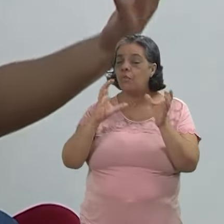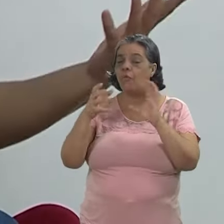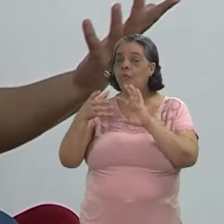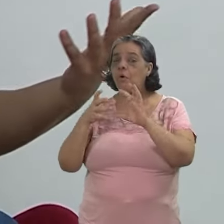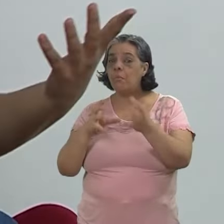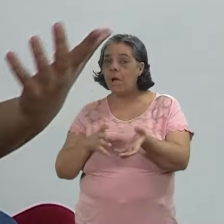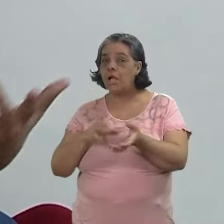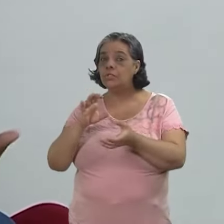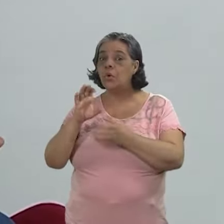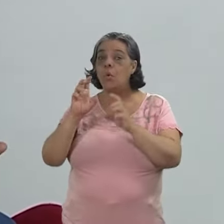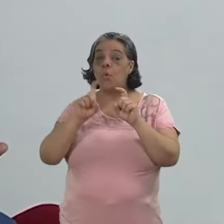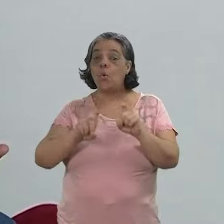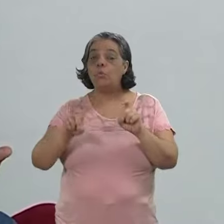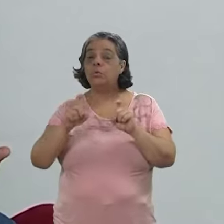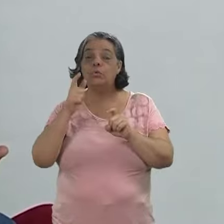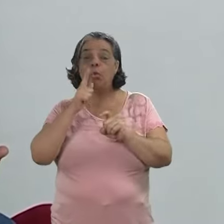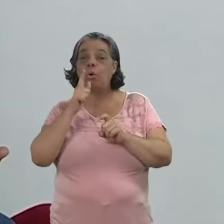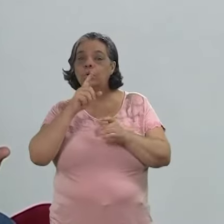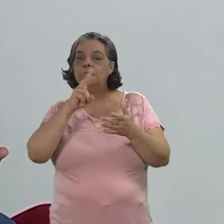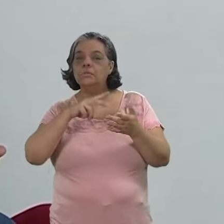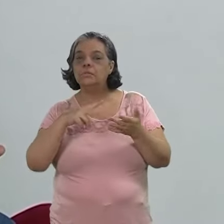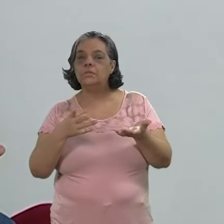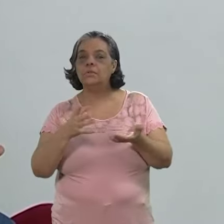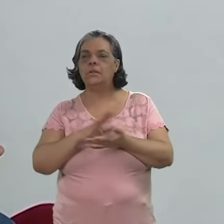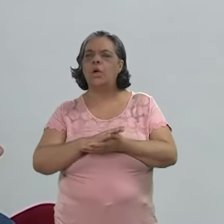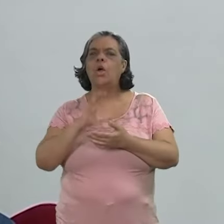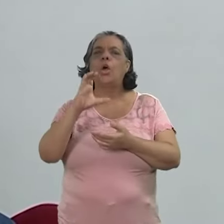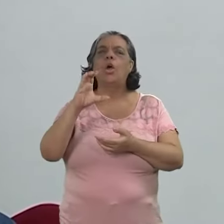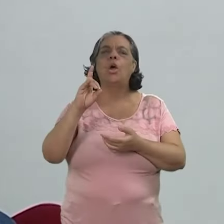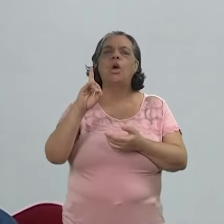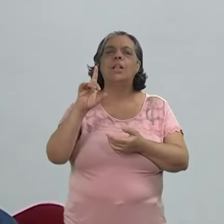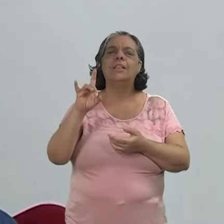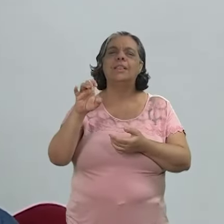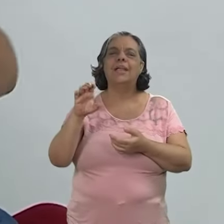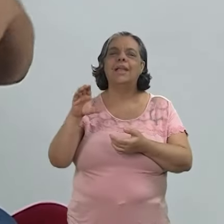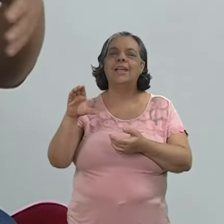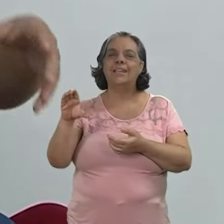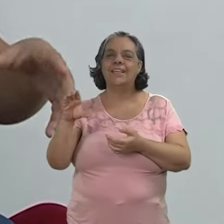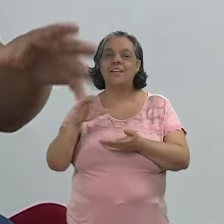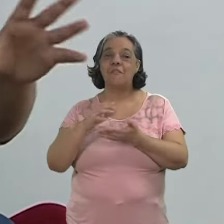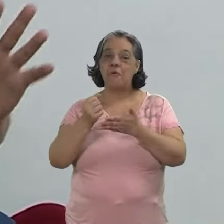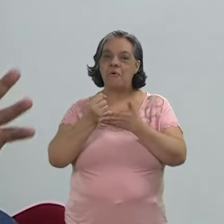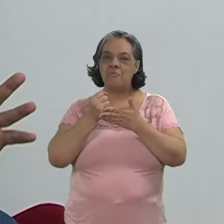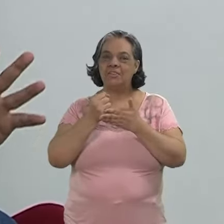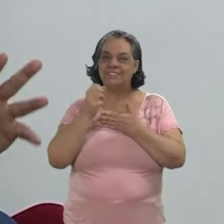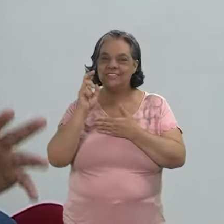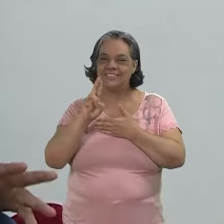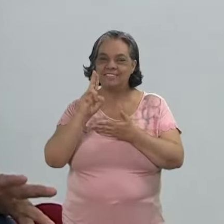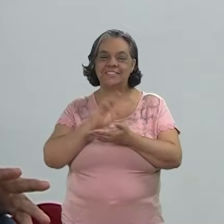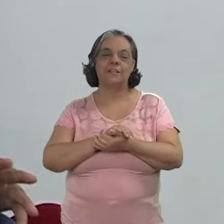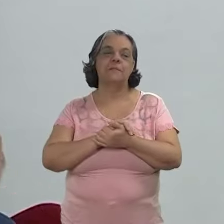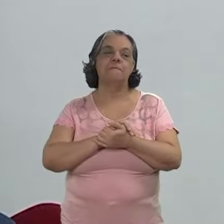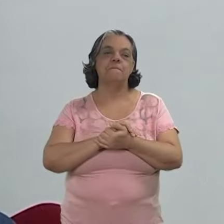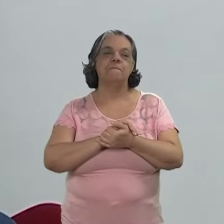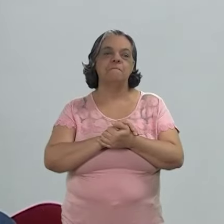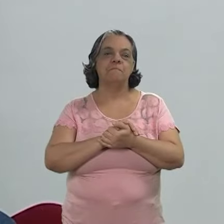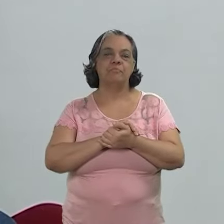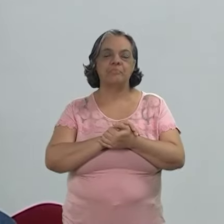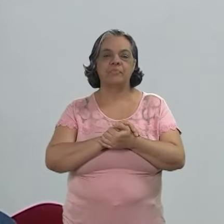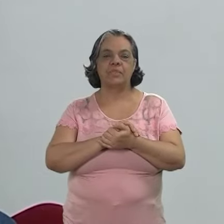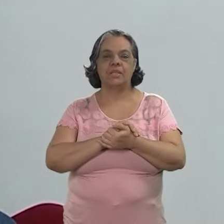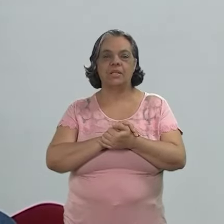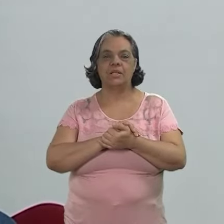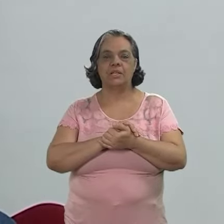mudar o formato? E se o computador daqui a pouco não conseguir ler? O que é codec? Incrível. Vou precisar de ajuda dos universitários aqui.